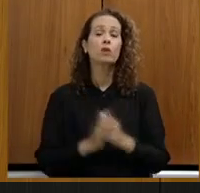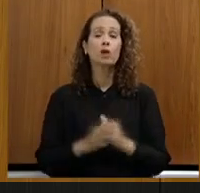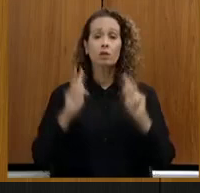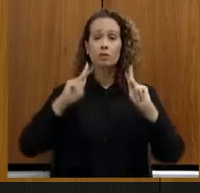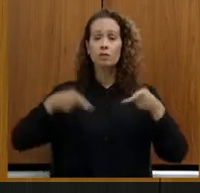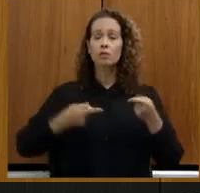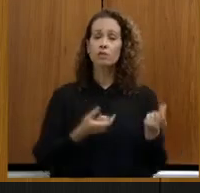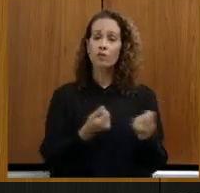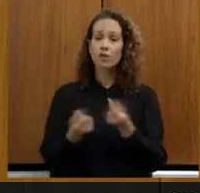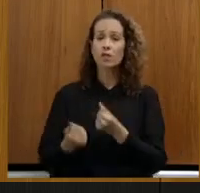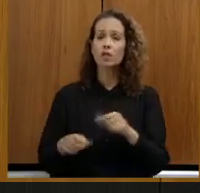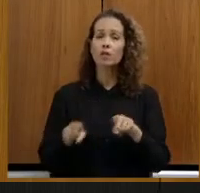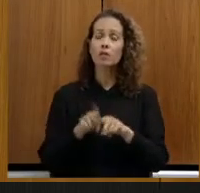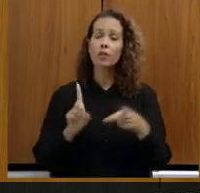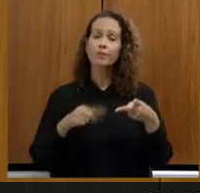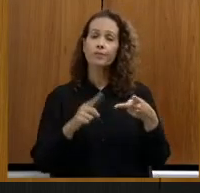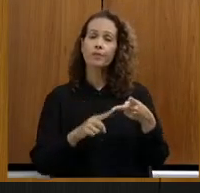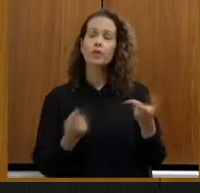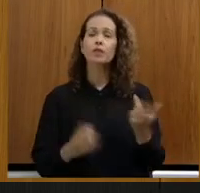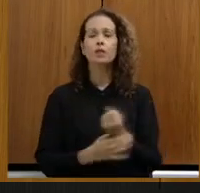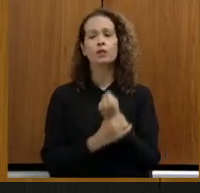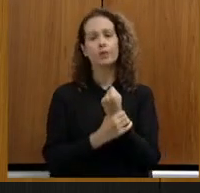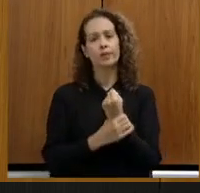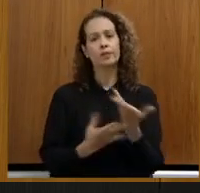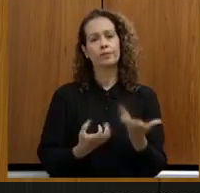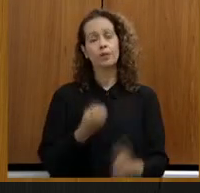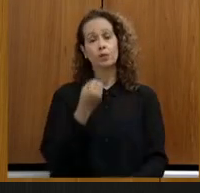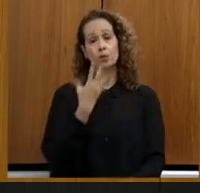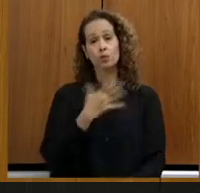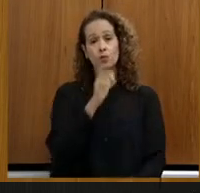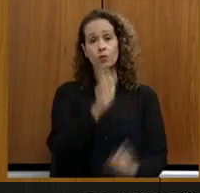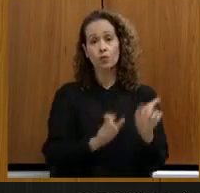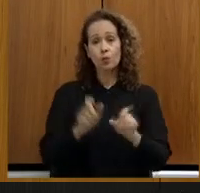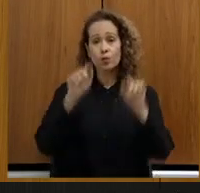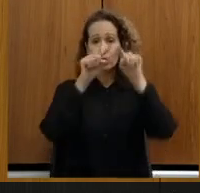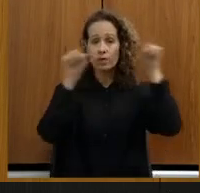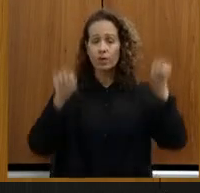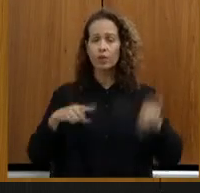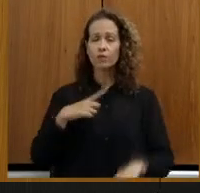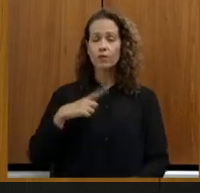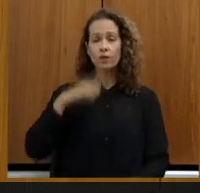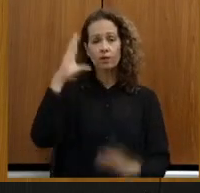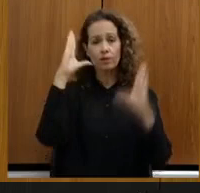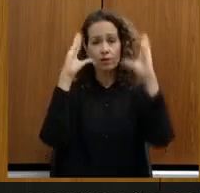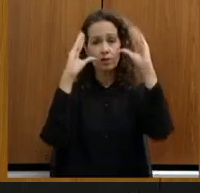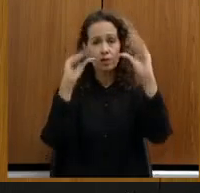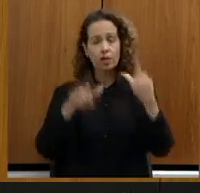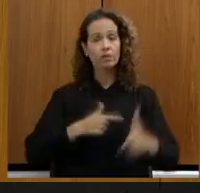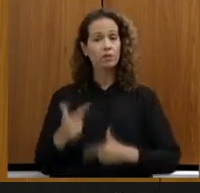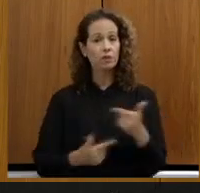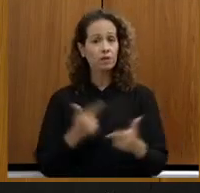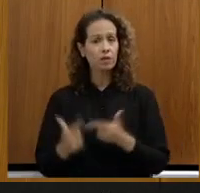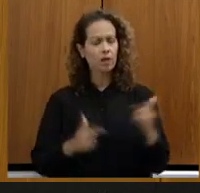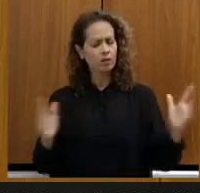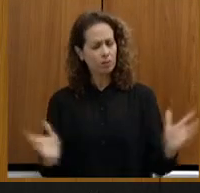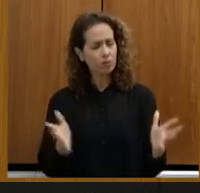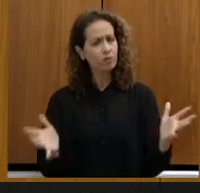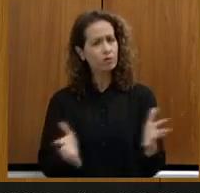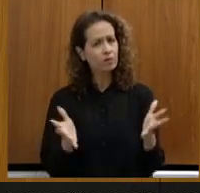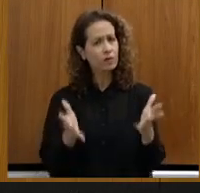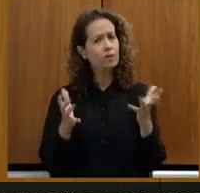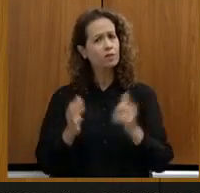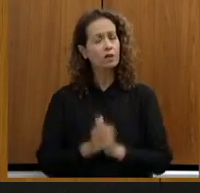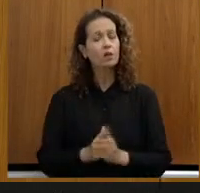outra delas é a segurança, para que os bons servidores tenham tranquilidade e trabalhem com motivação para